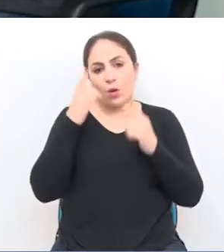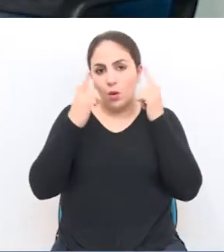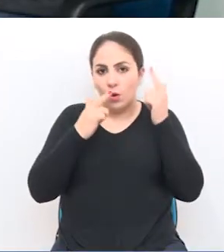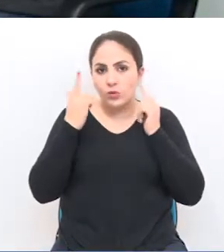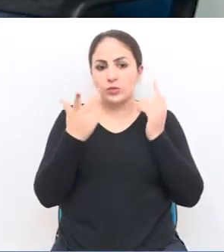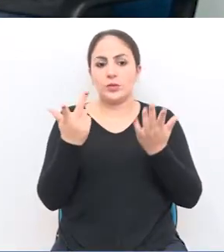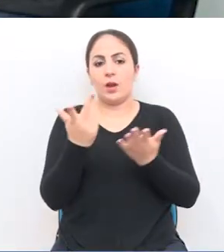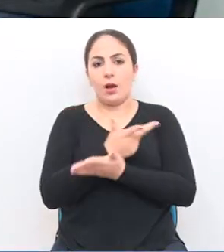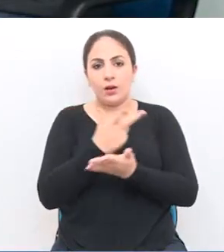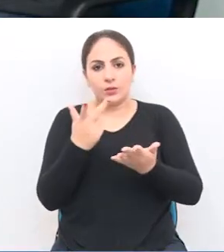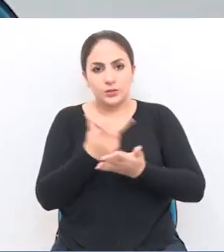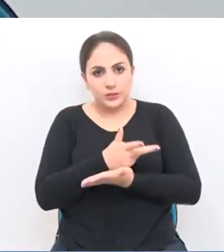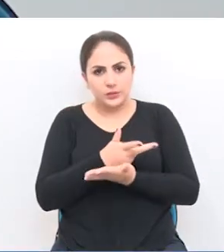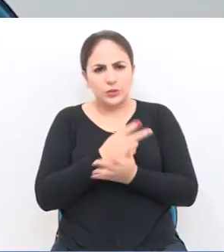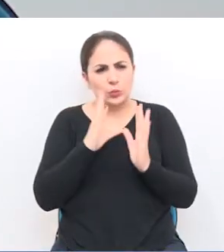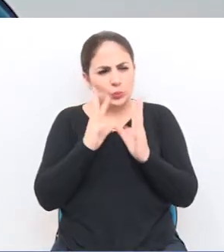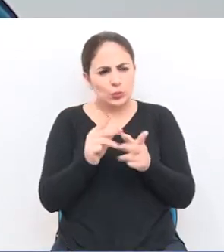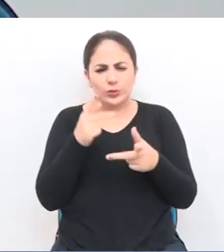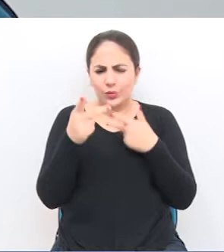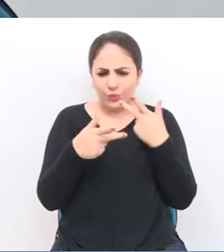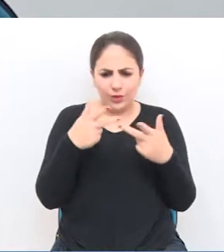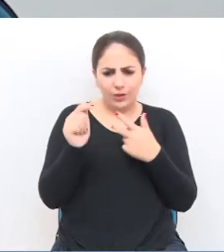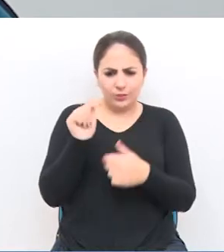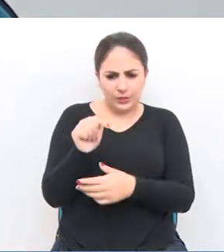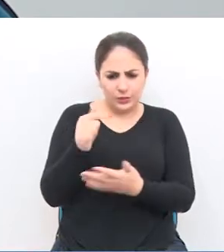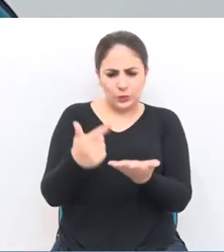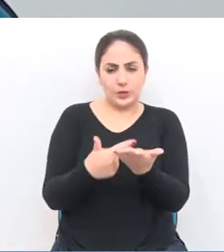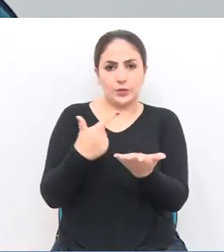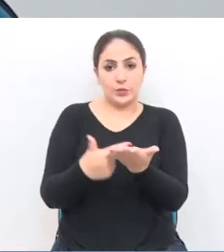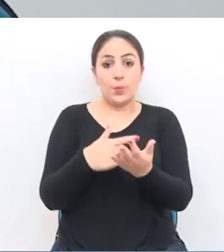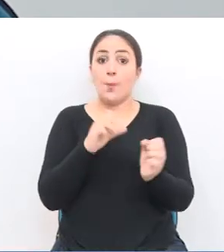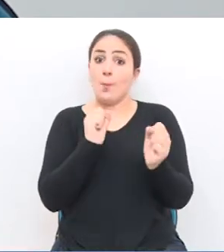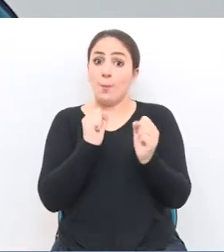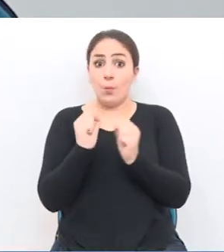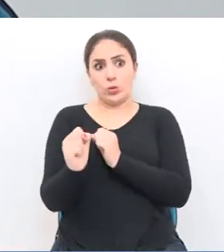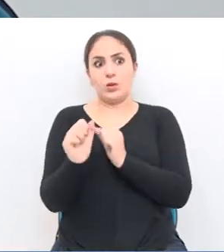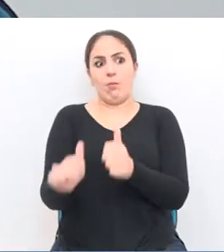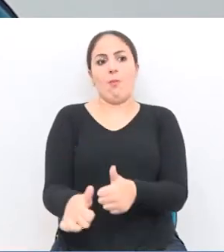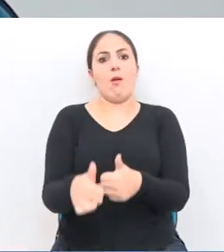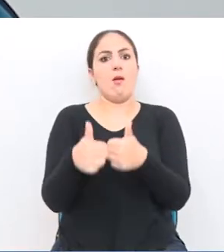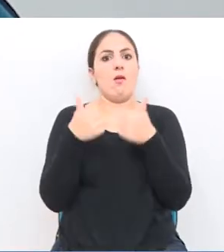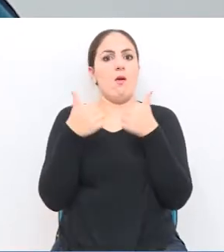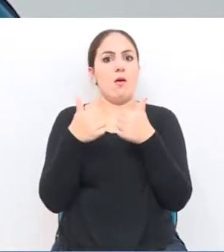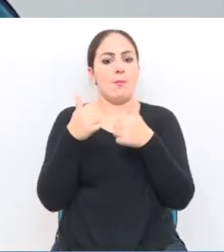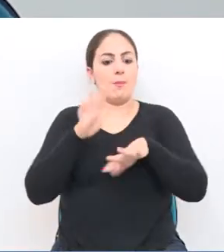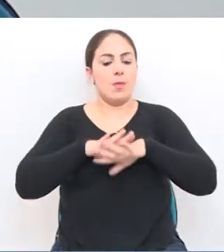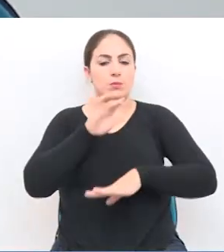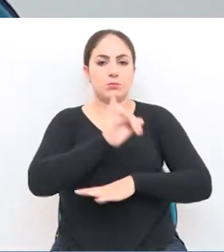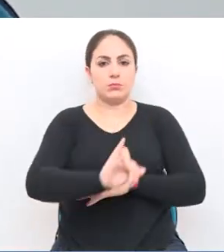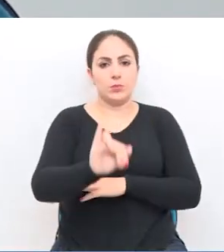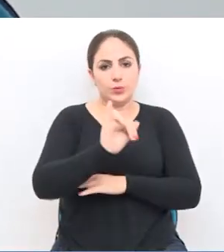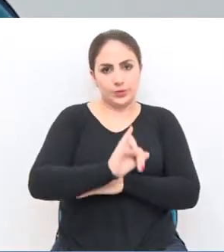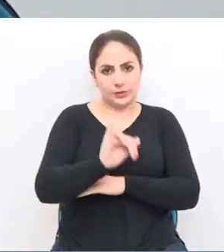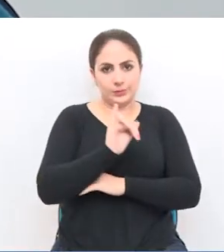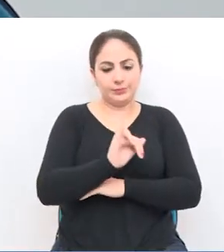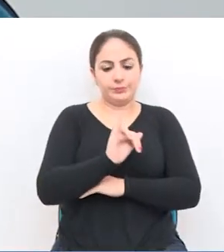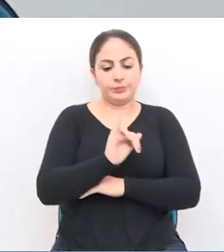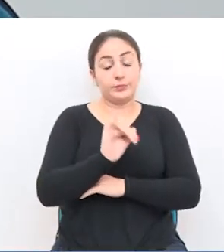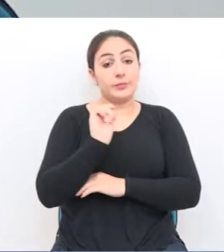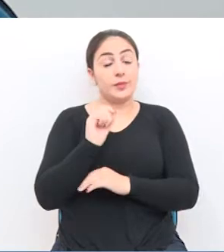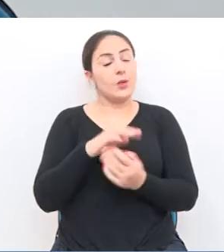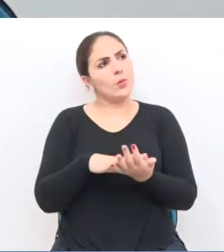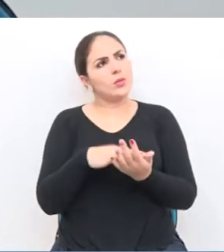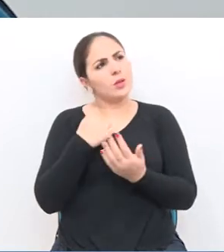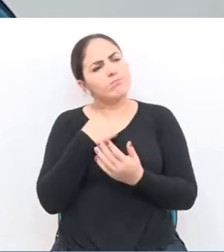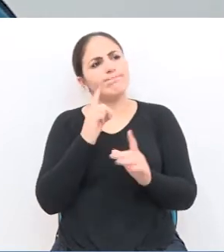Logicamente que os fatos que eu reproduzo aí poderiam não ser os melhores, os mais importantes, mas